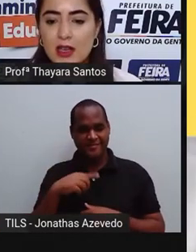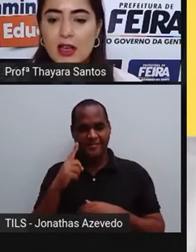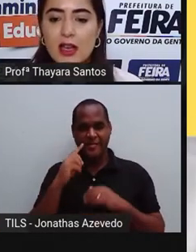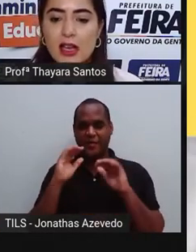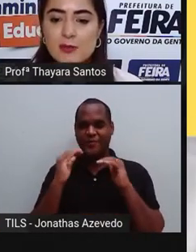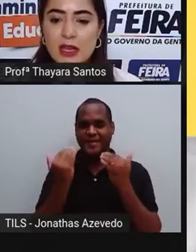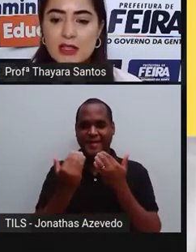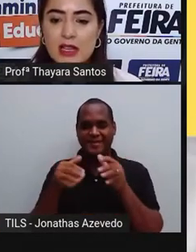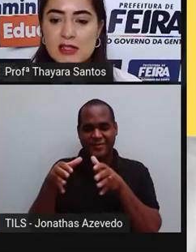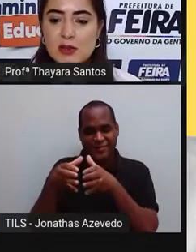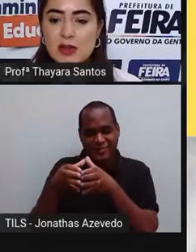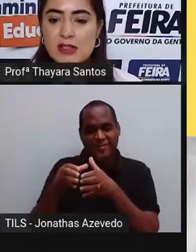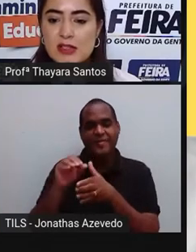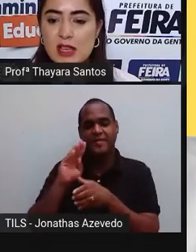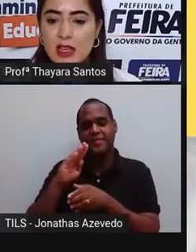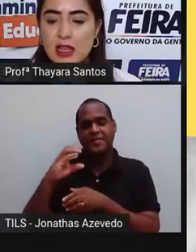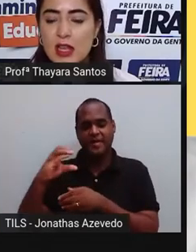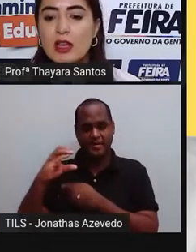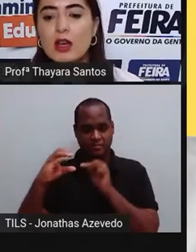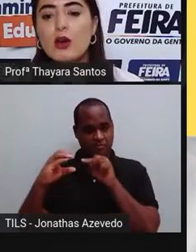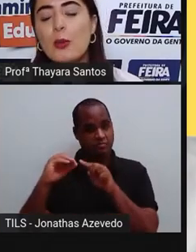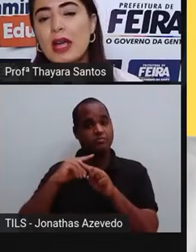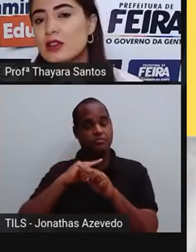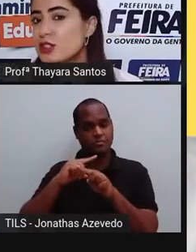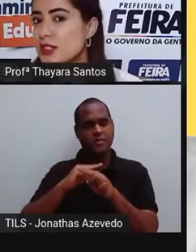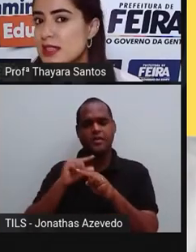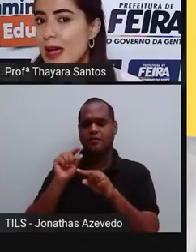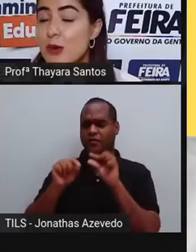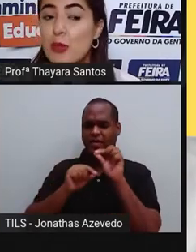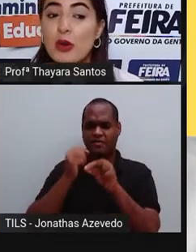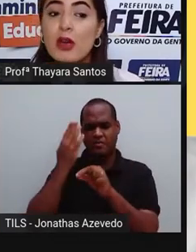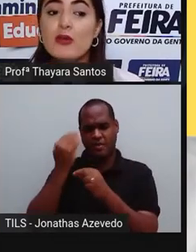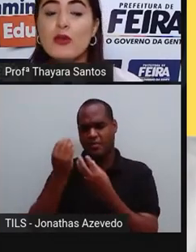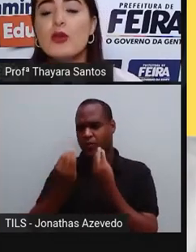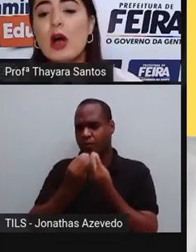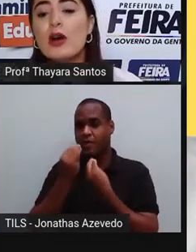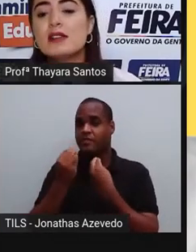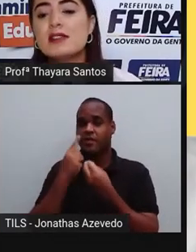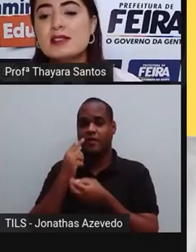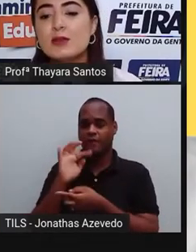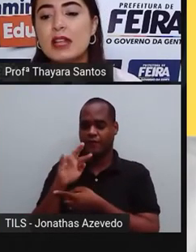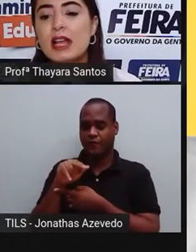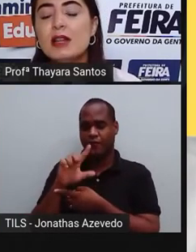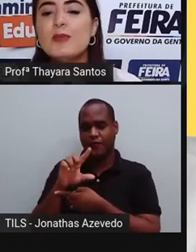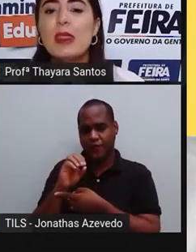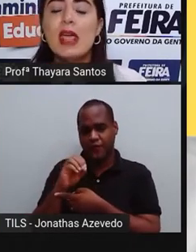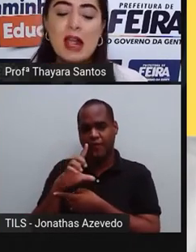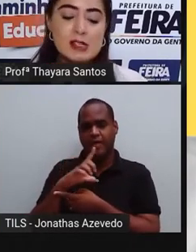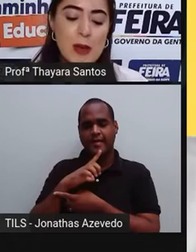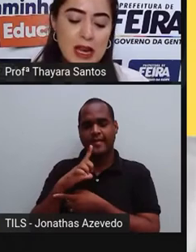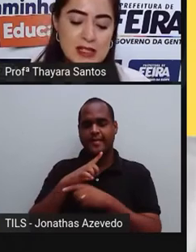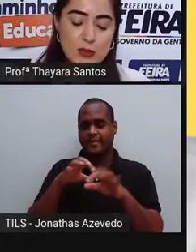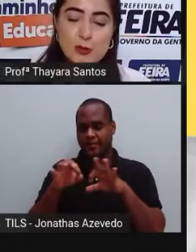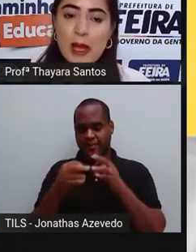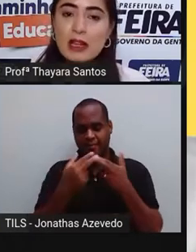aqui. As bactérias são esses aqui. Como é que a gente sabe? Porque o fungo, a organização dele, eles parecem uns pelinhos.